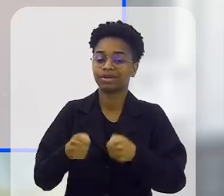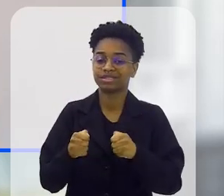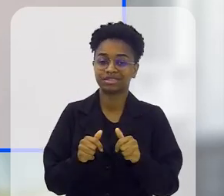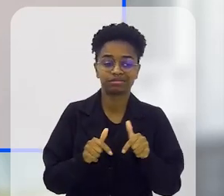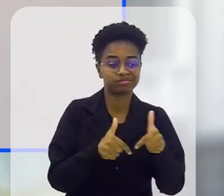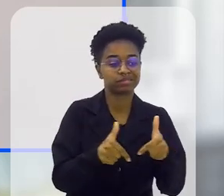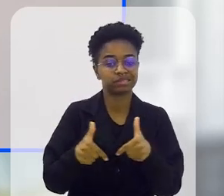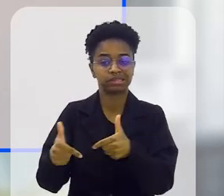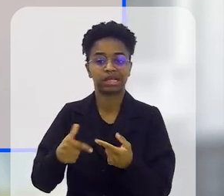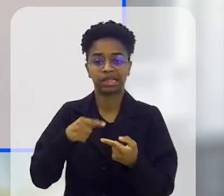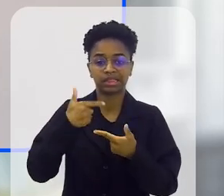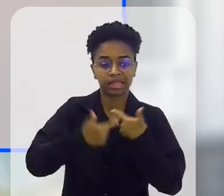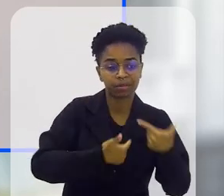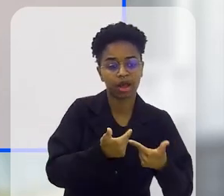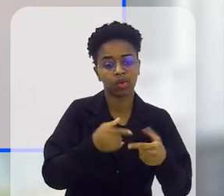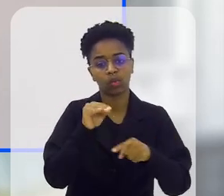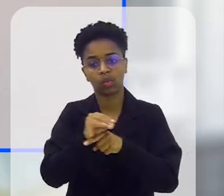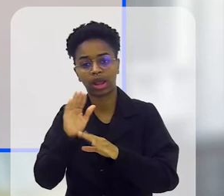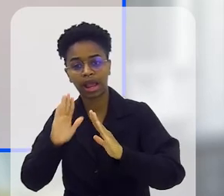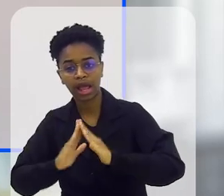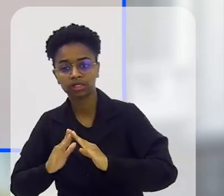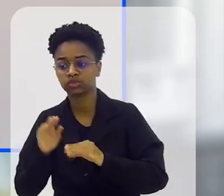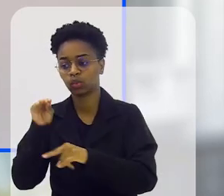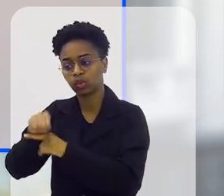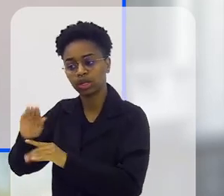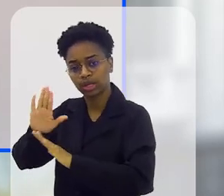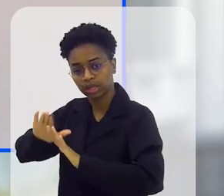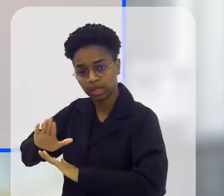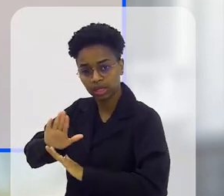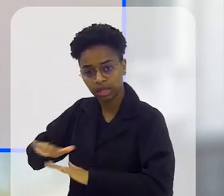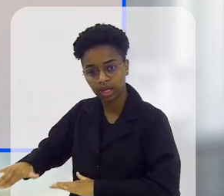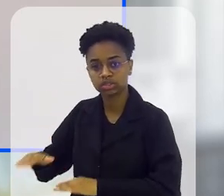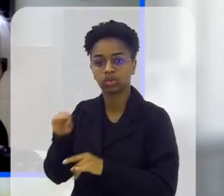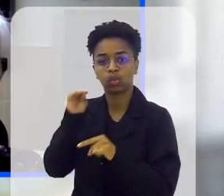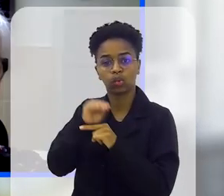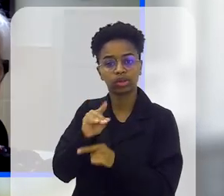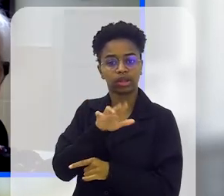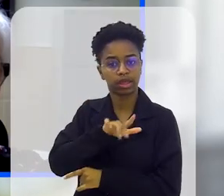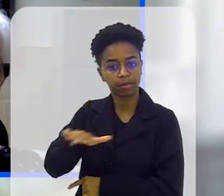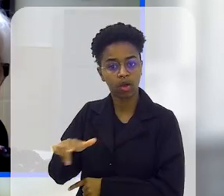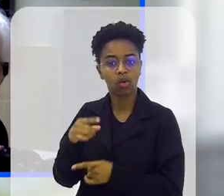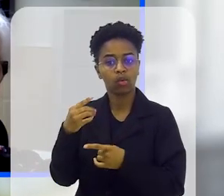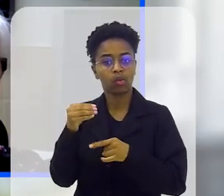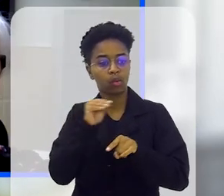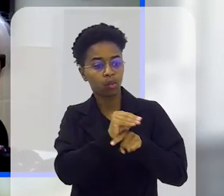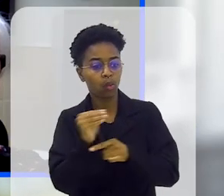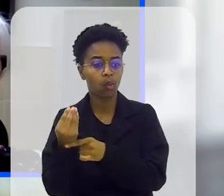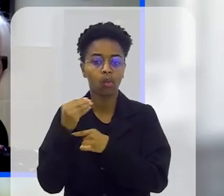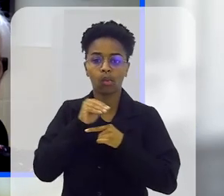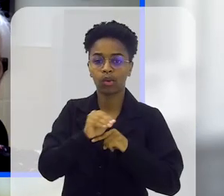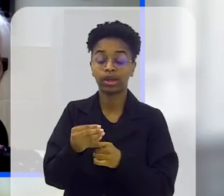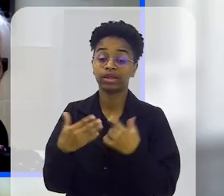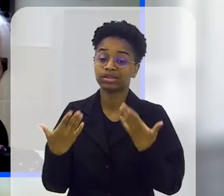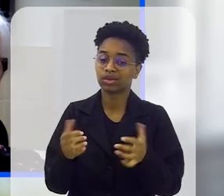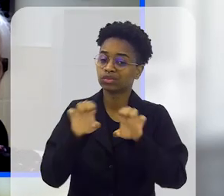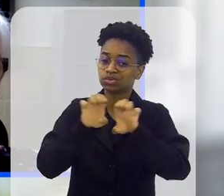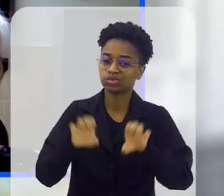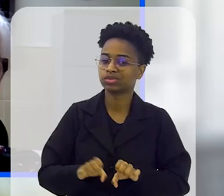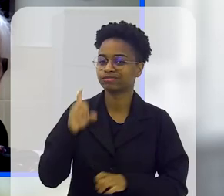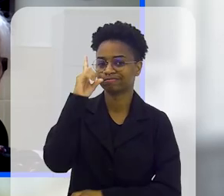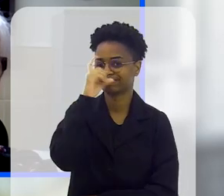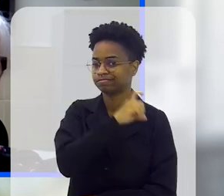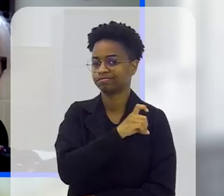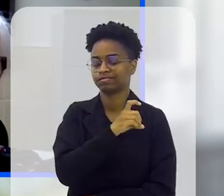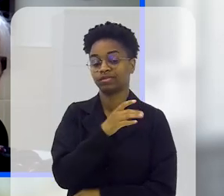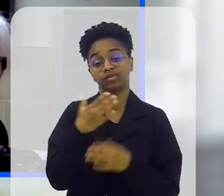se dividir entre o trabalho, cuidar da casa, cuidar dessa criança doente, cuidar dos irmãos, cuidar uns dos outros. Então, a estrutura é